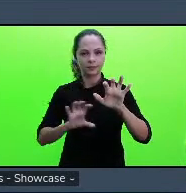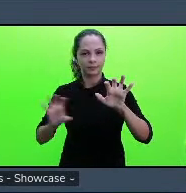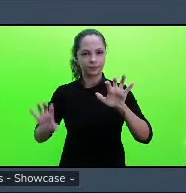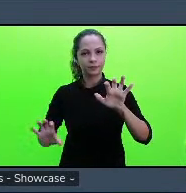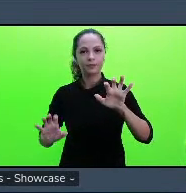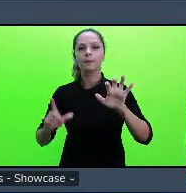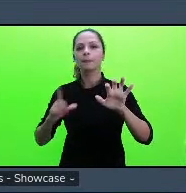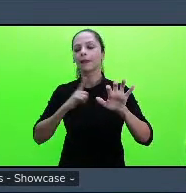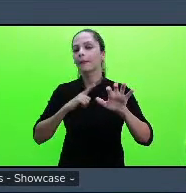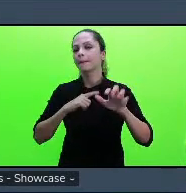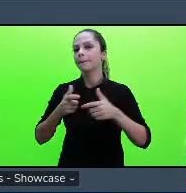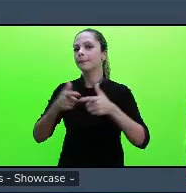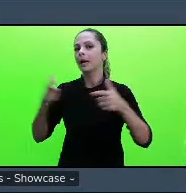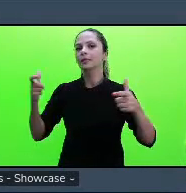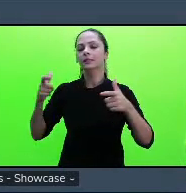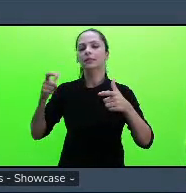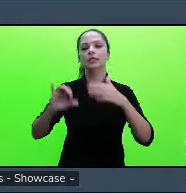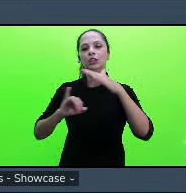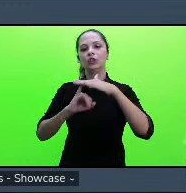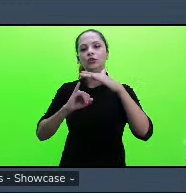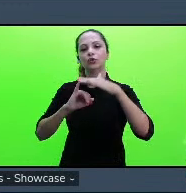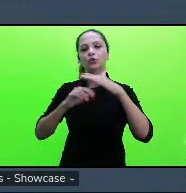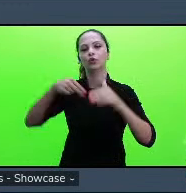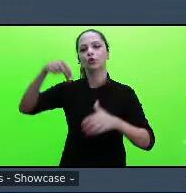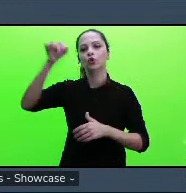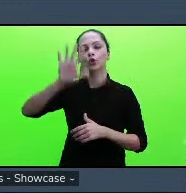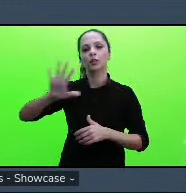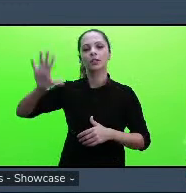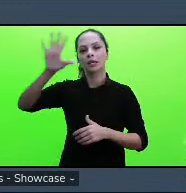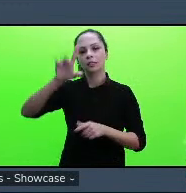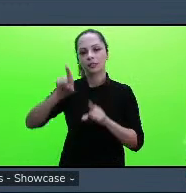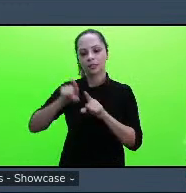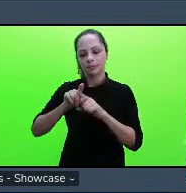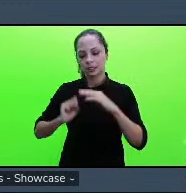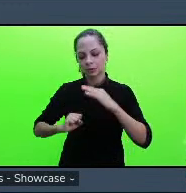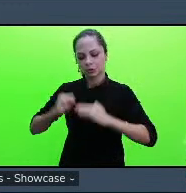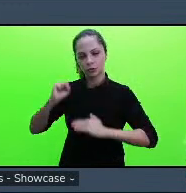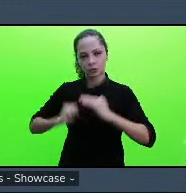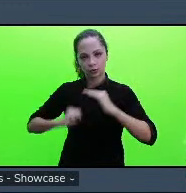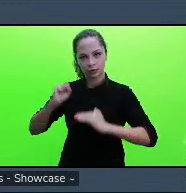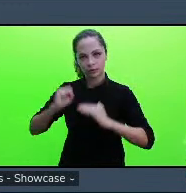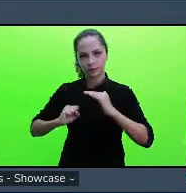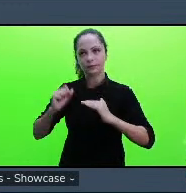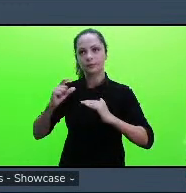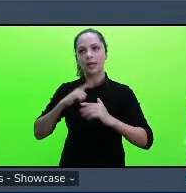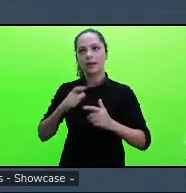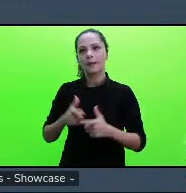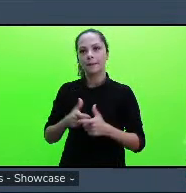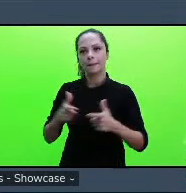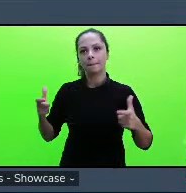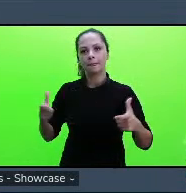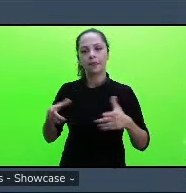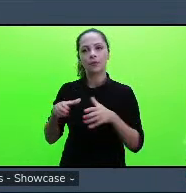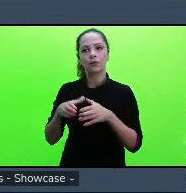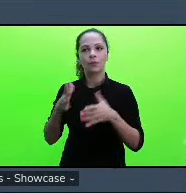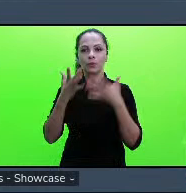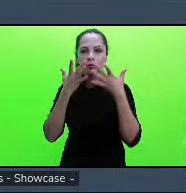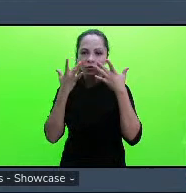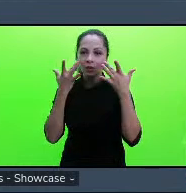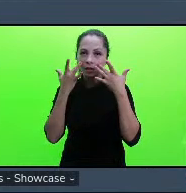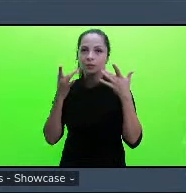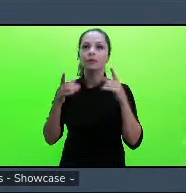nordeste e no sudeste que reflete nesse maior número de grupos de teatro e também pelo interesse